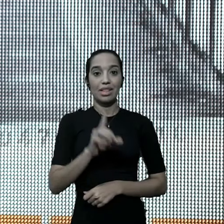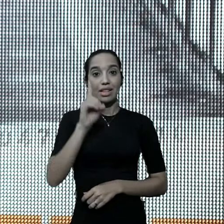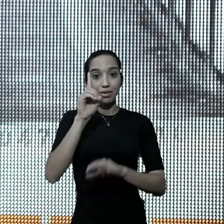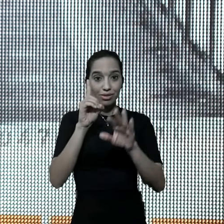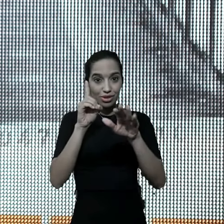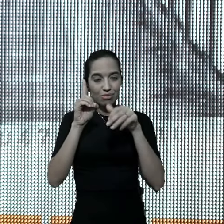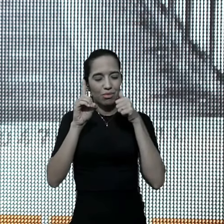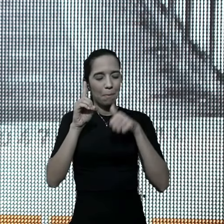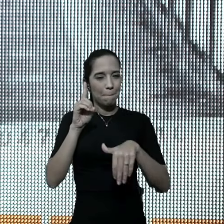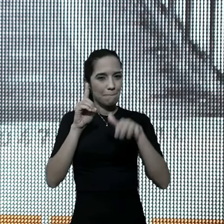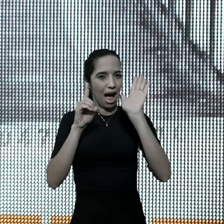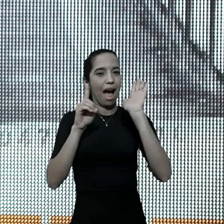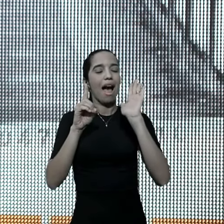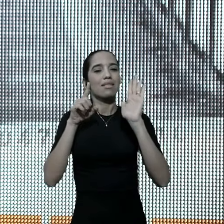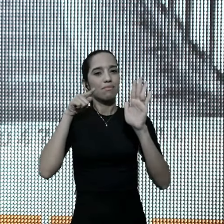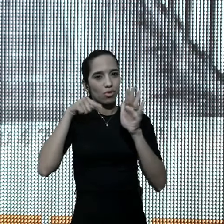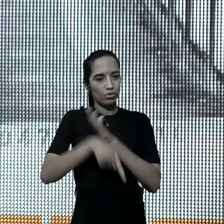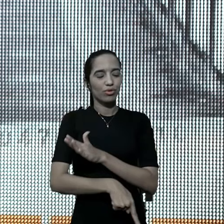chamou para mais,